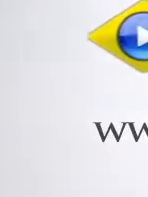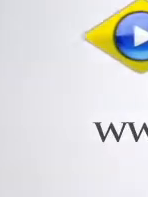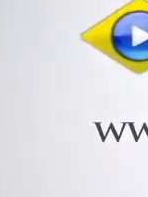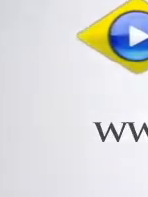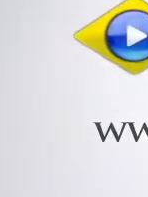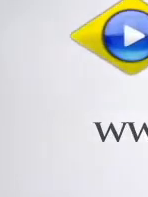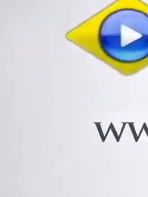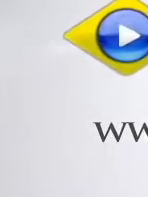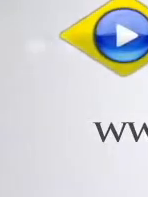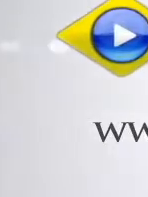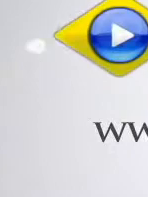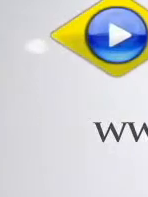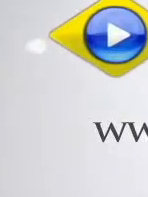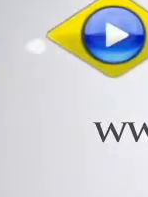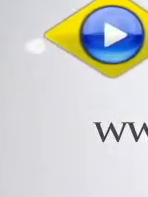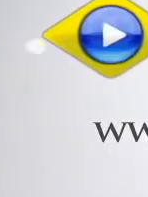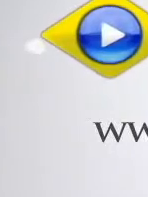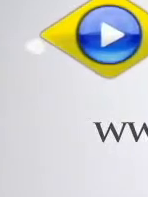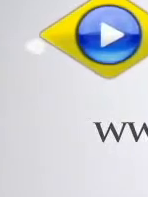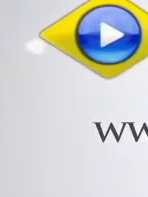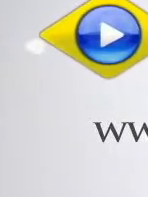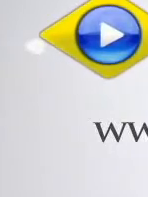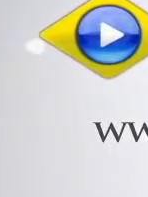ser a responsabilidade exclusiva do...